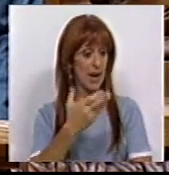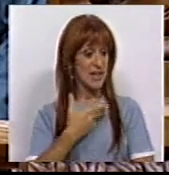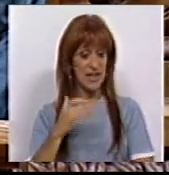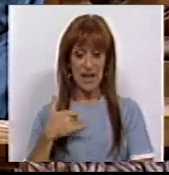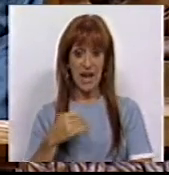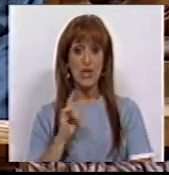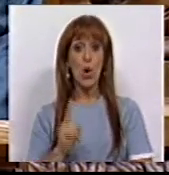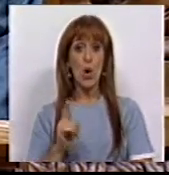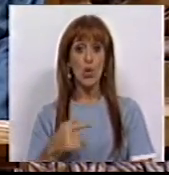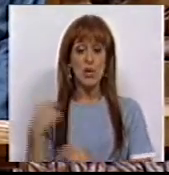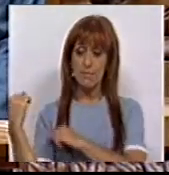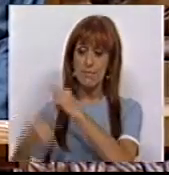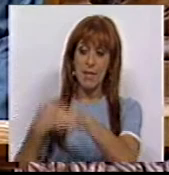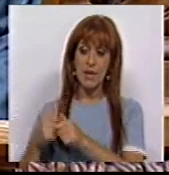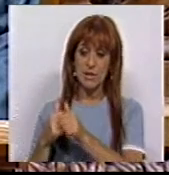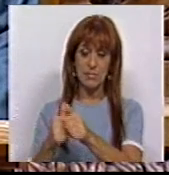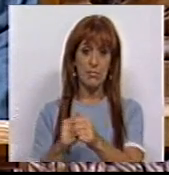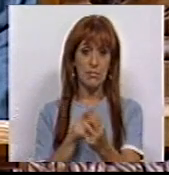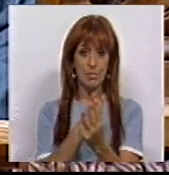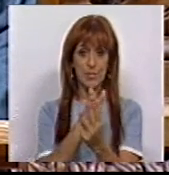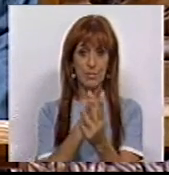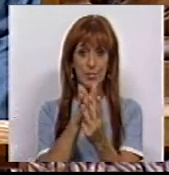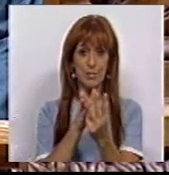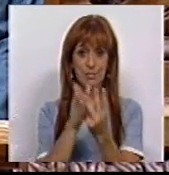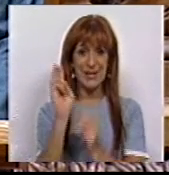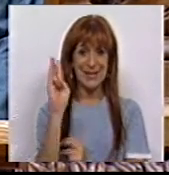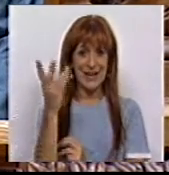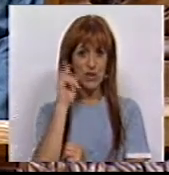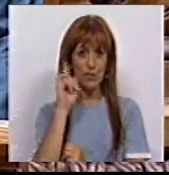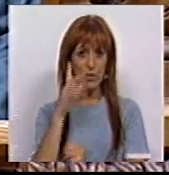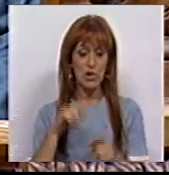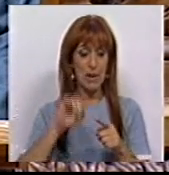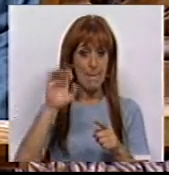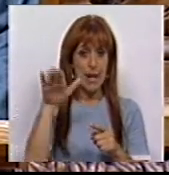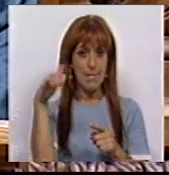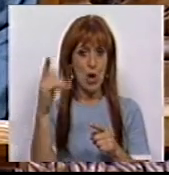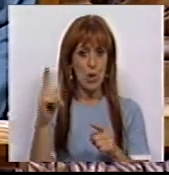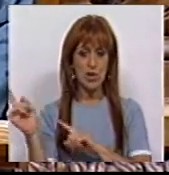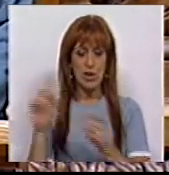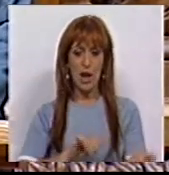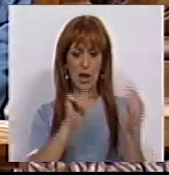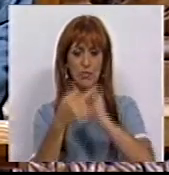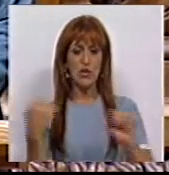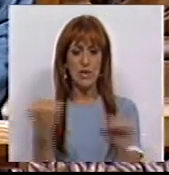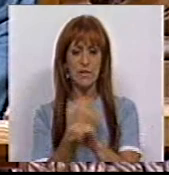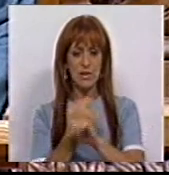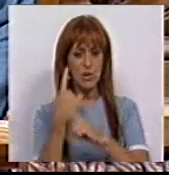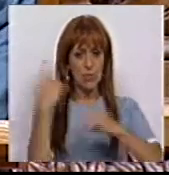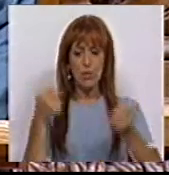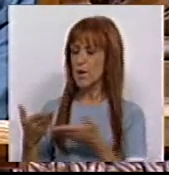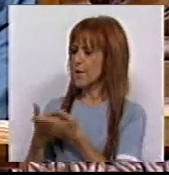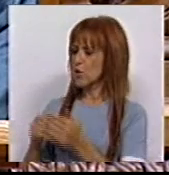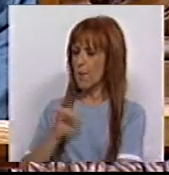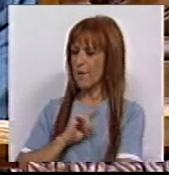CDS, PP, tem vindo a seguir três eixos fundamentais. Primeiro, transformar serviços públicos em